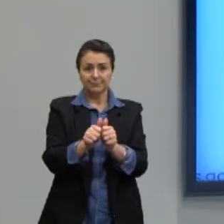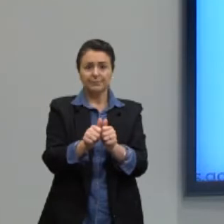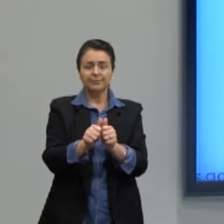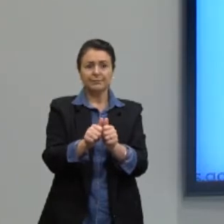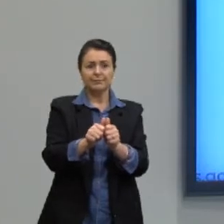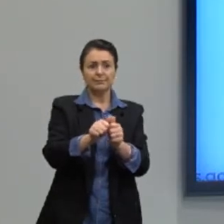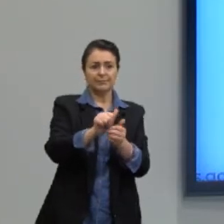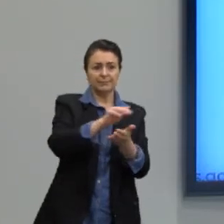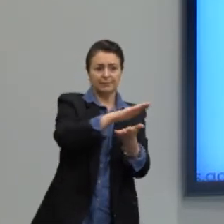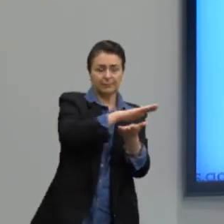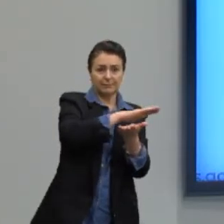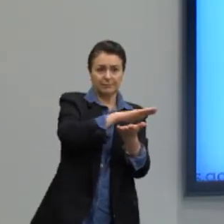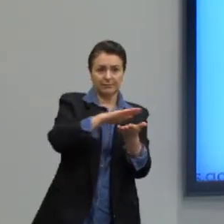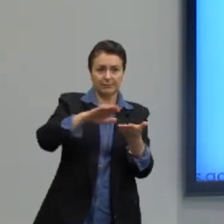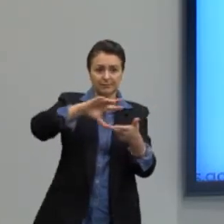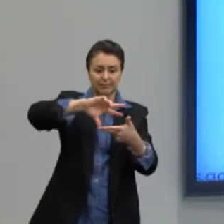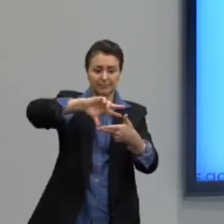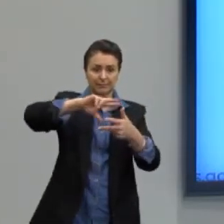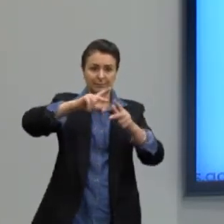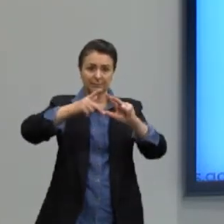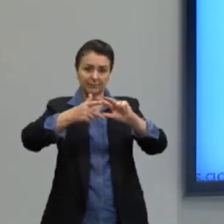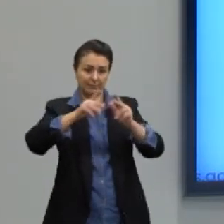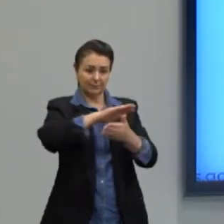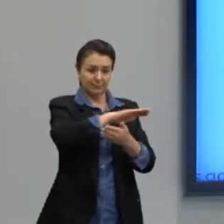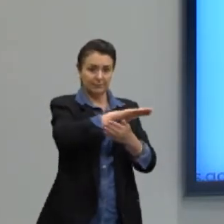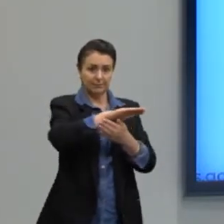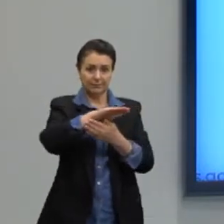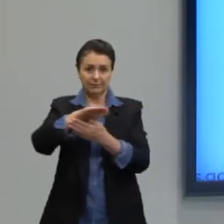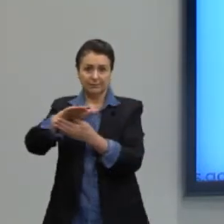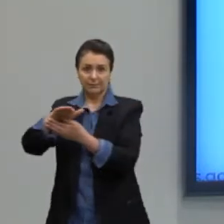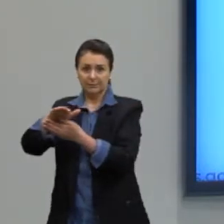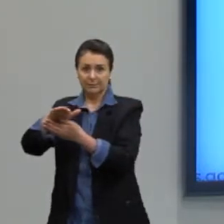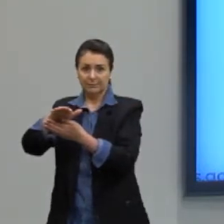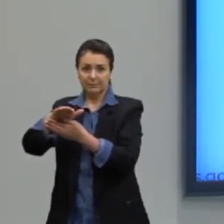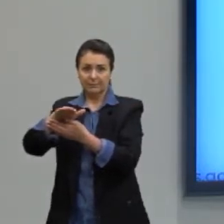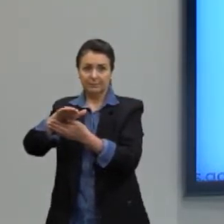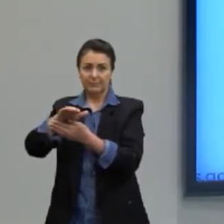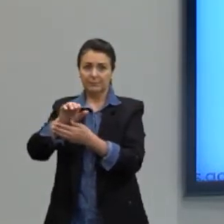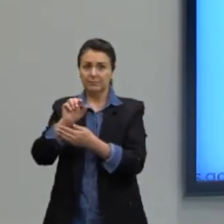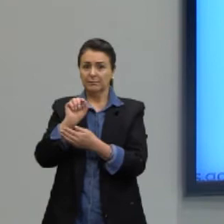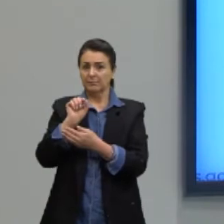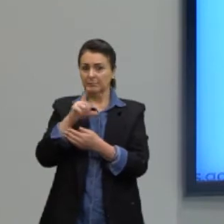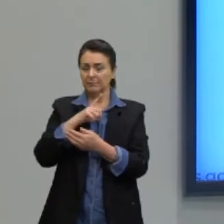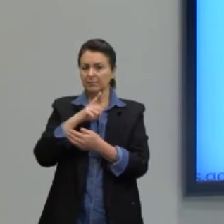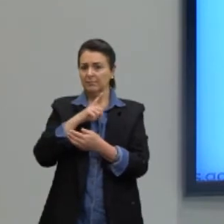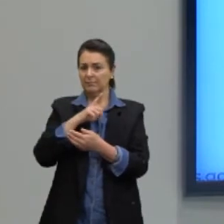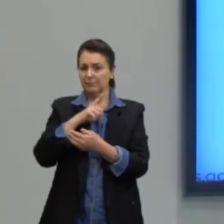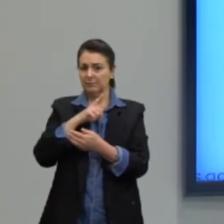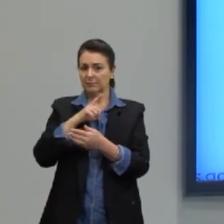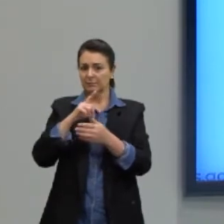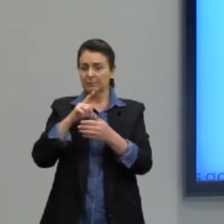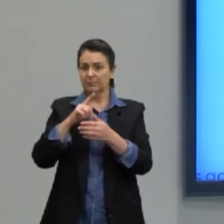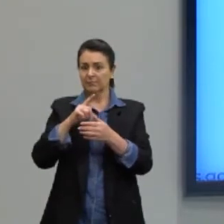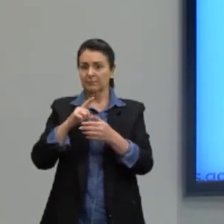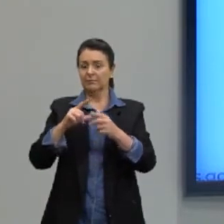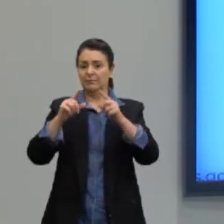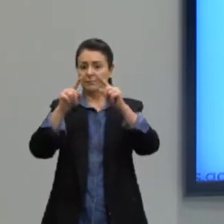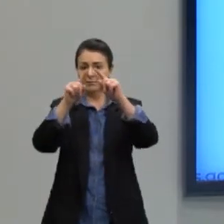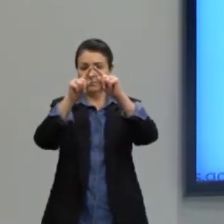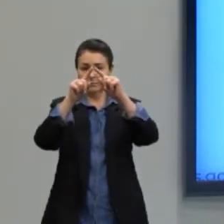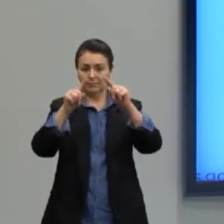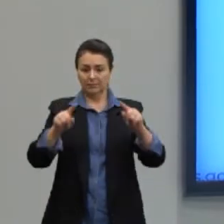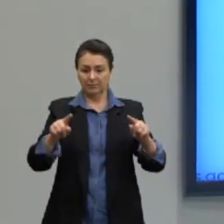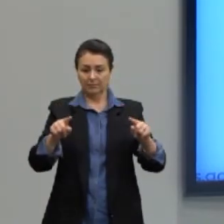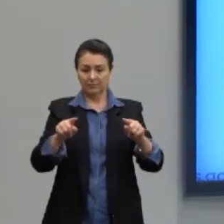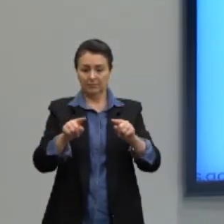corte naquela figura. Quando eu corto aquela figura, o que sobra? Eu estou cortando uma pirâmide, estou